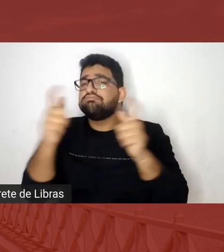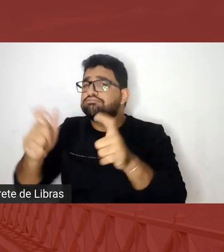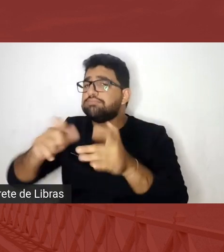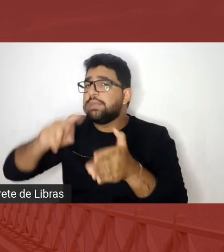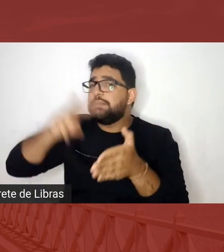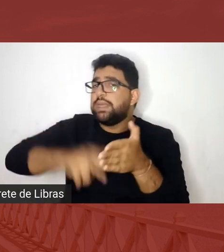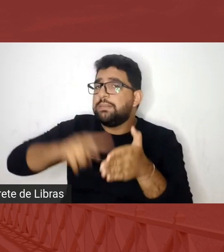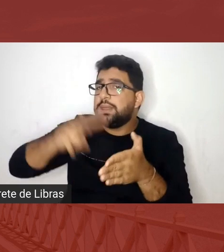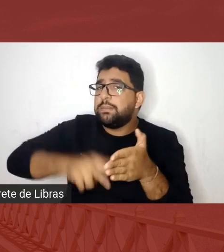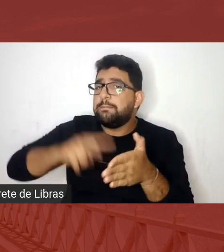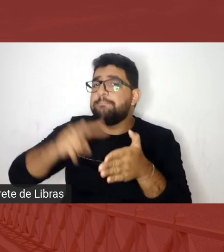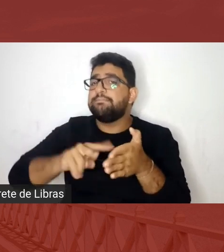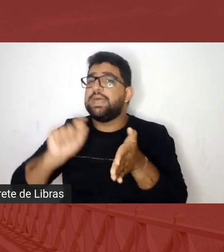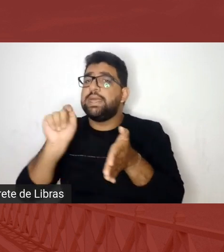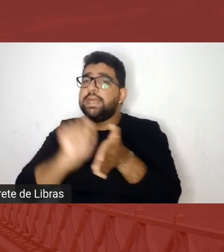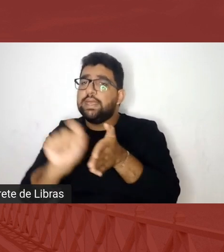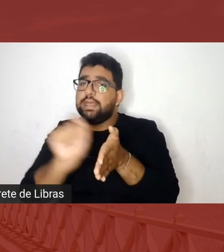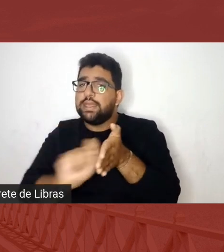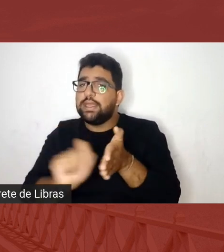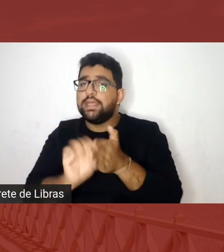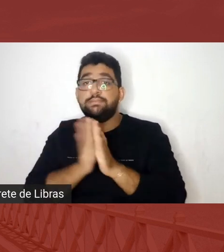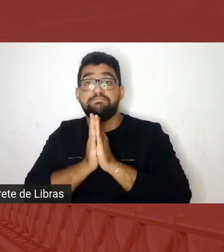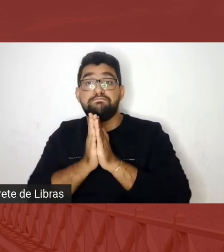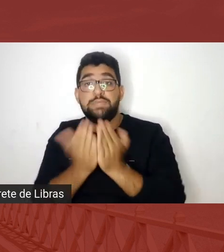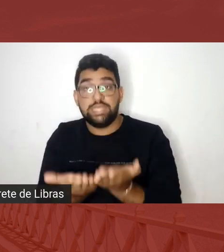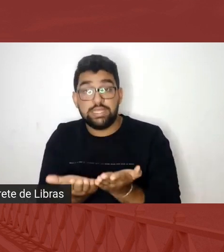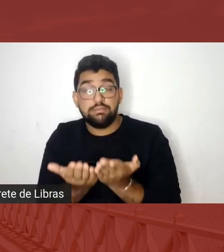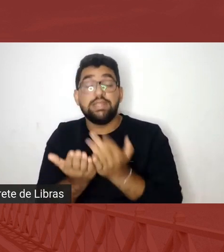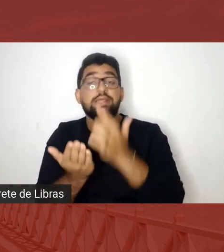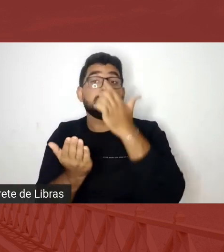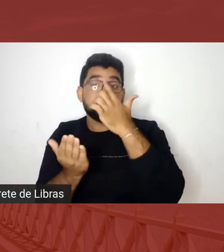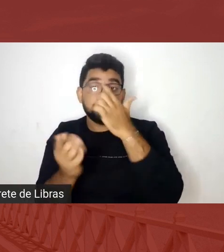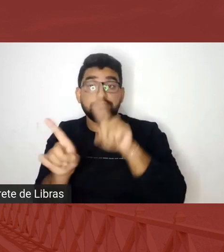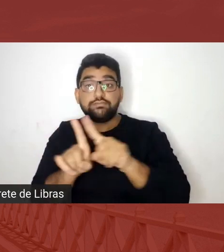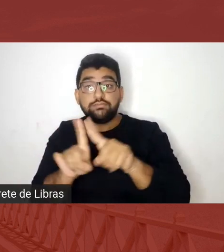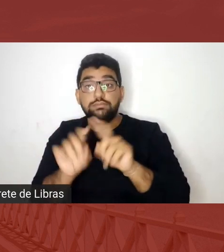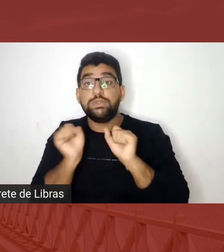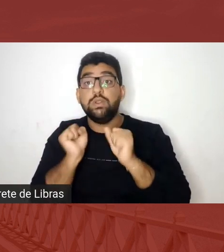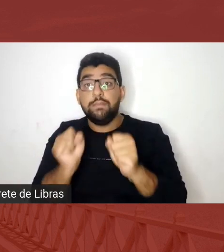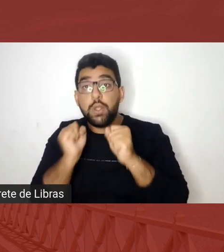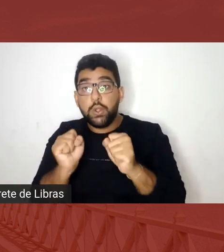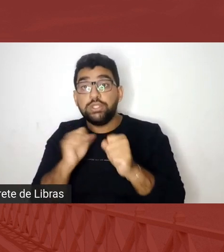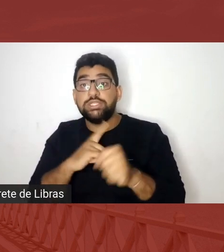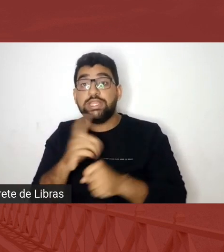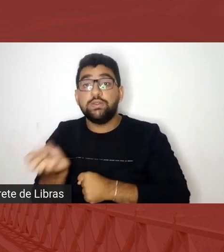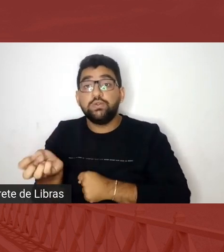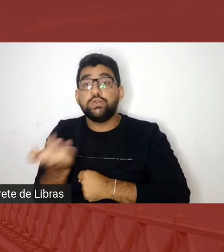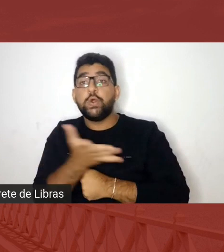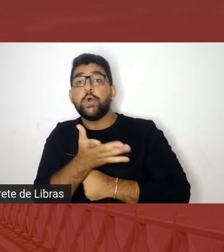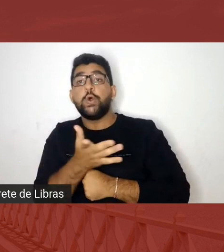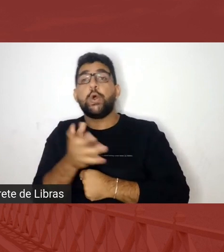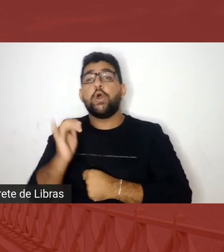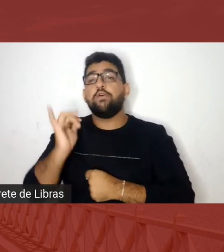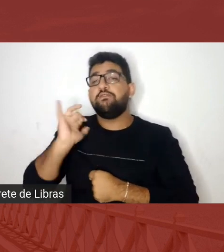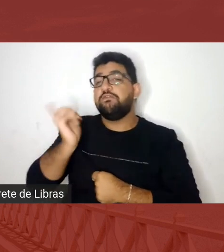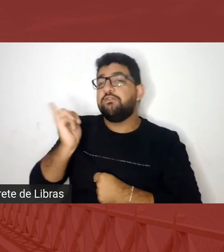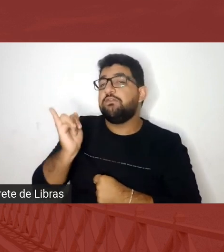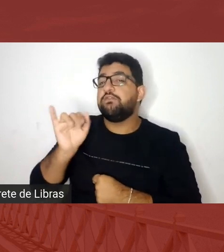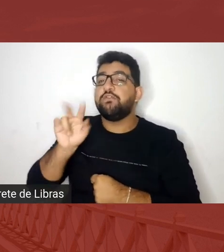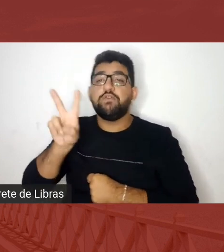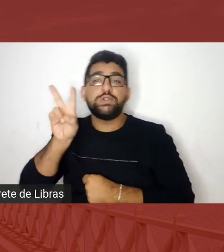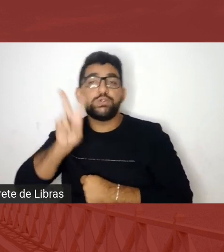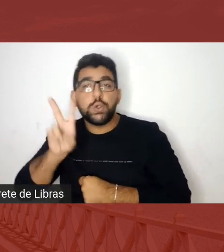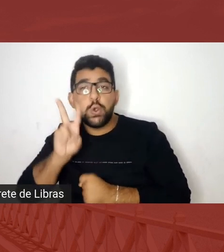escrituras bíblicas e que pode reposicionar essa nossa narrativa, essa nossa história e que pode